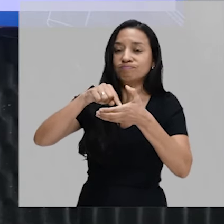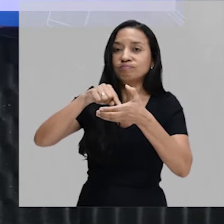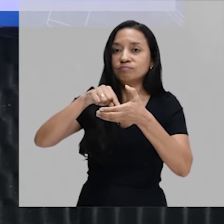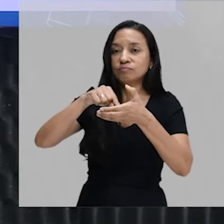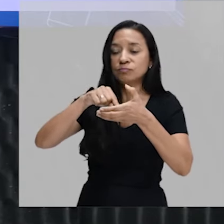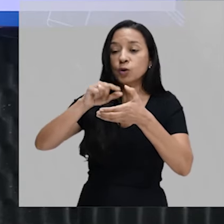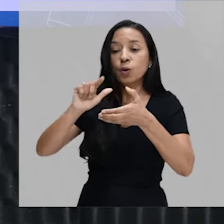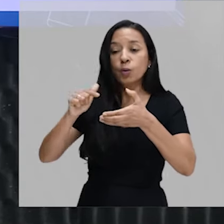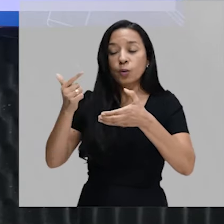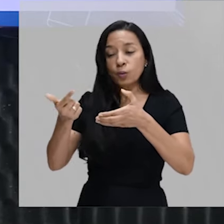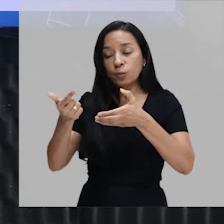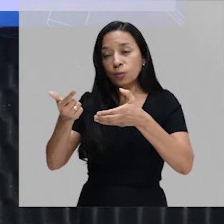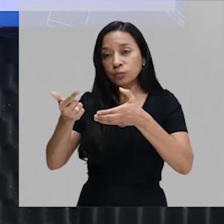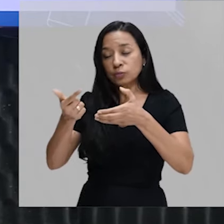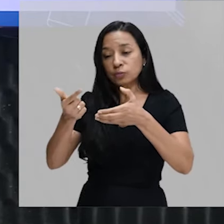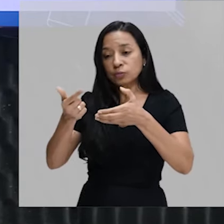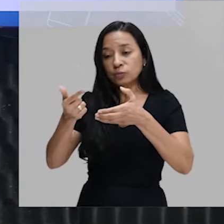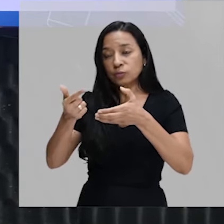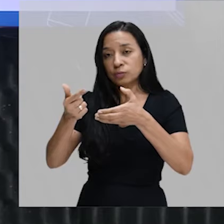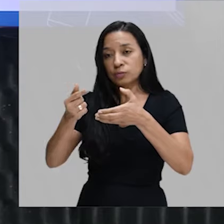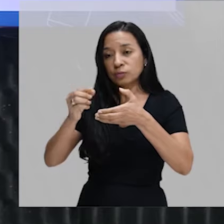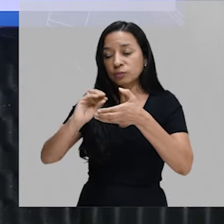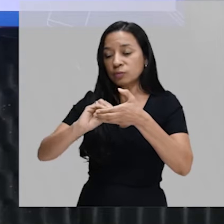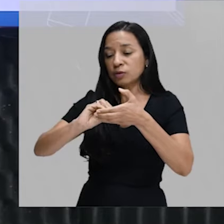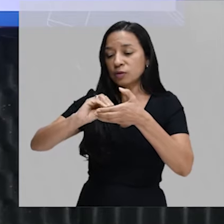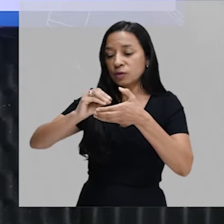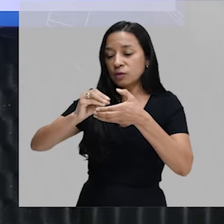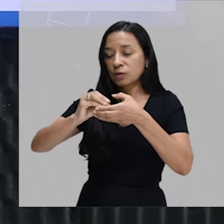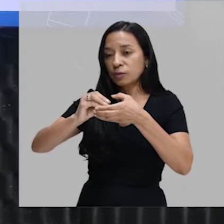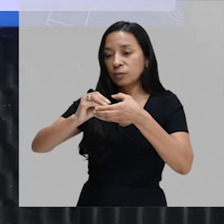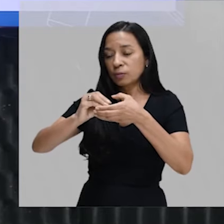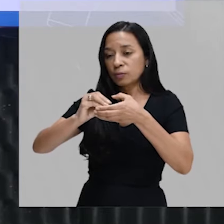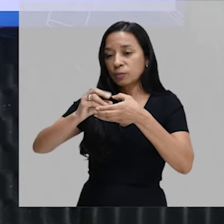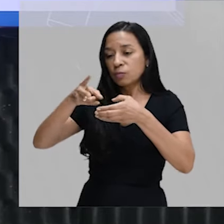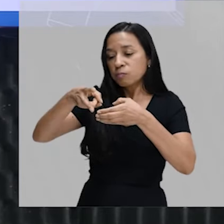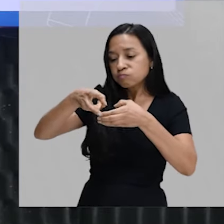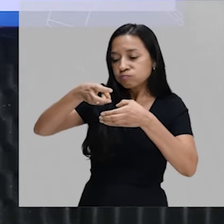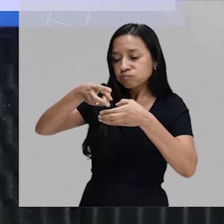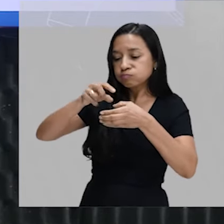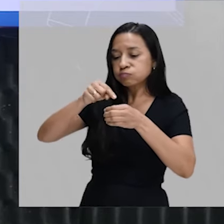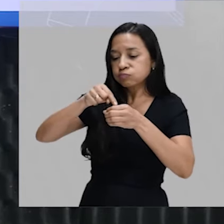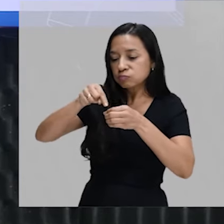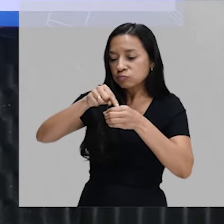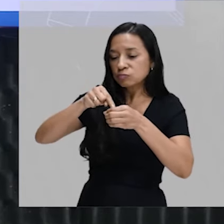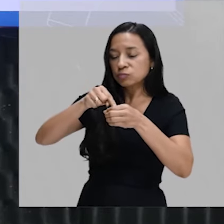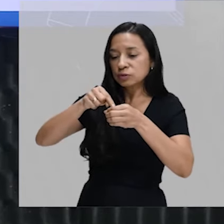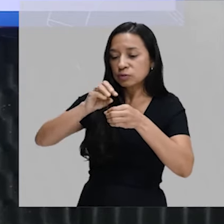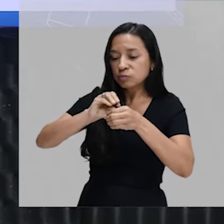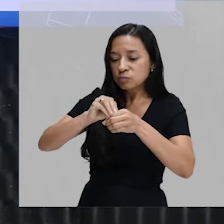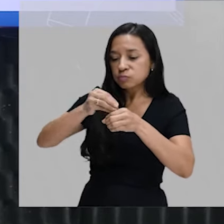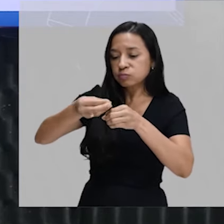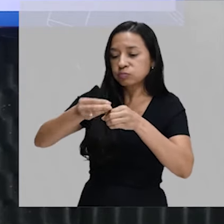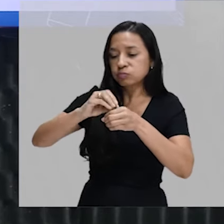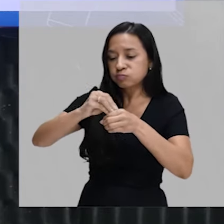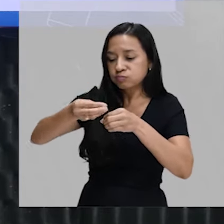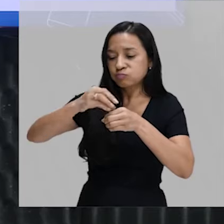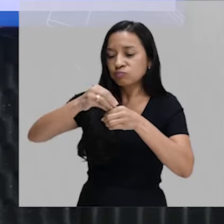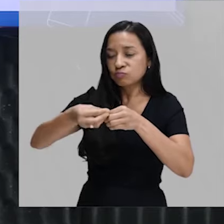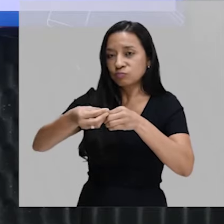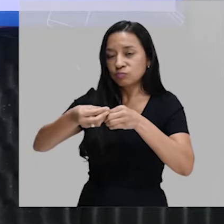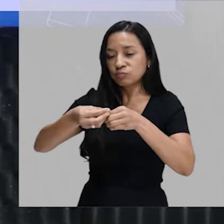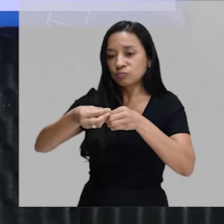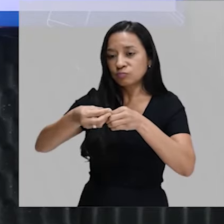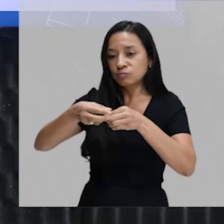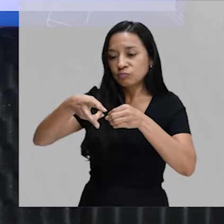em que o lisossomo vai digerir partículas que a célula adquiriu ou que ela fagocitou. Ou seja,